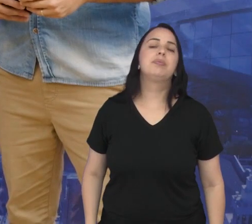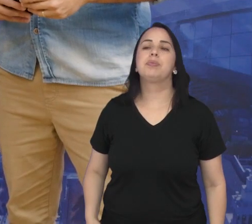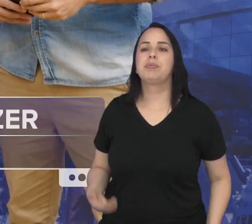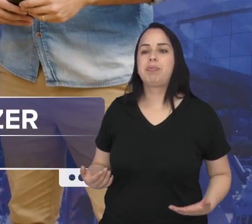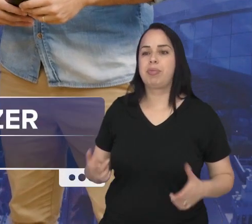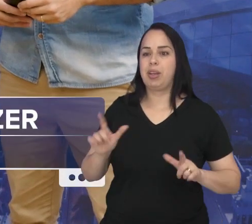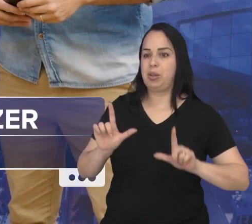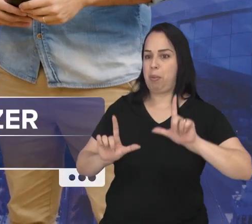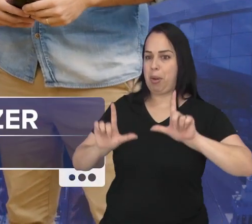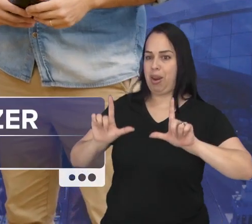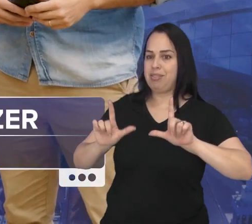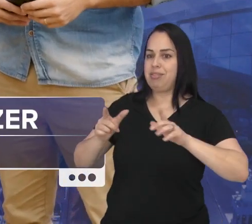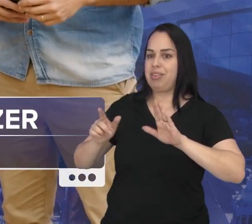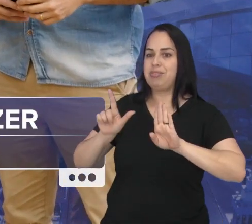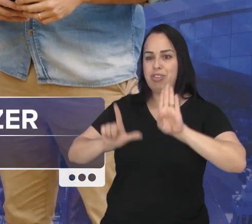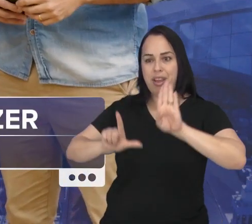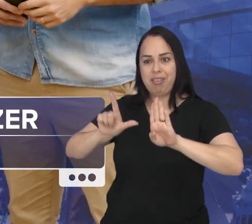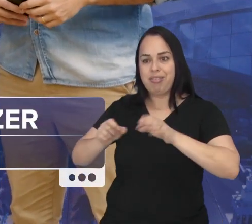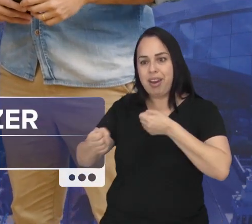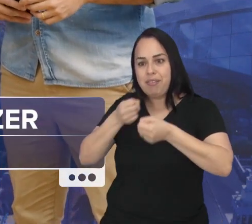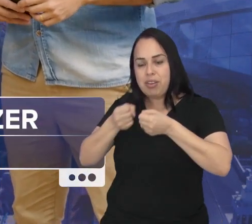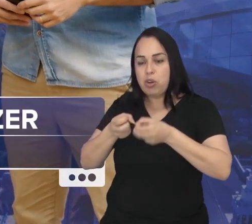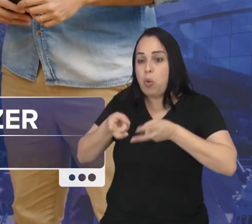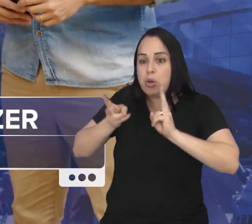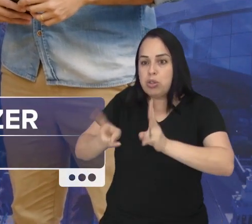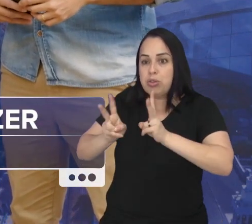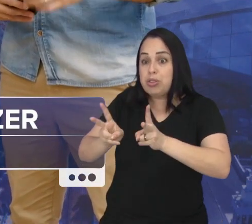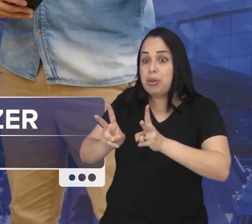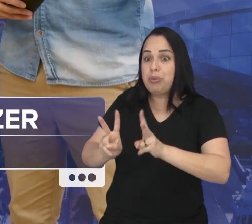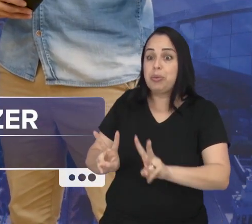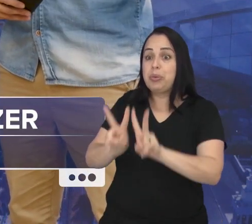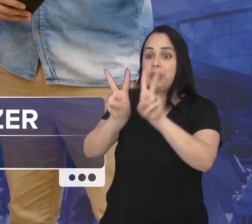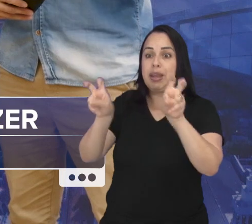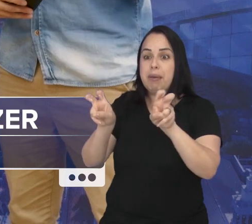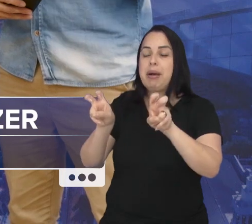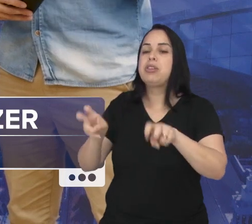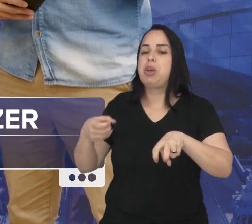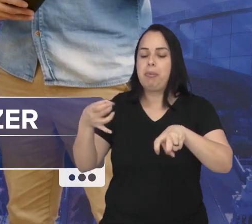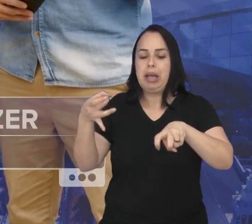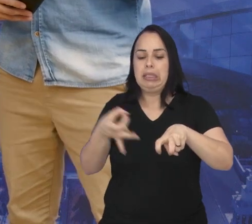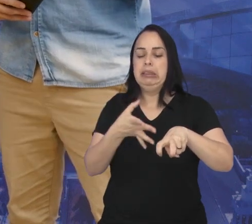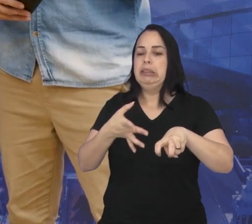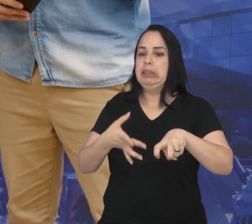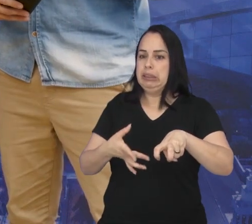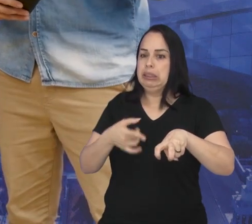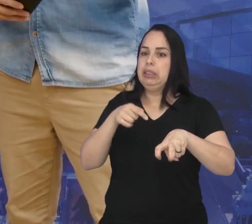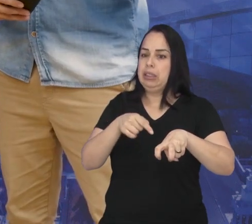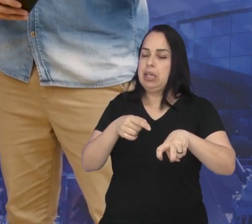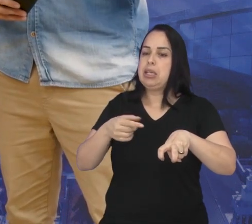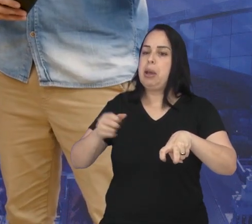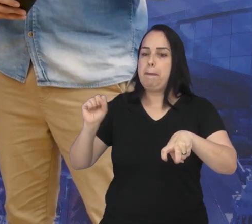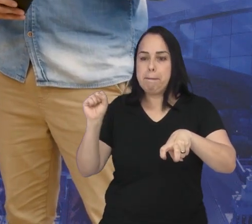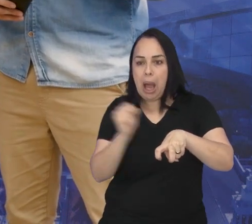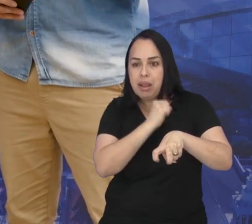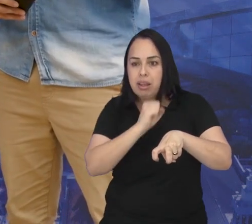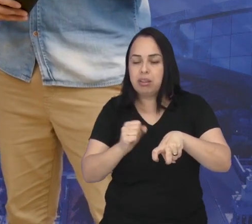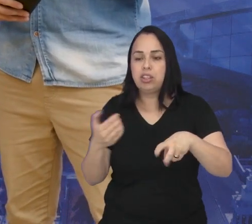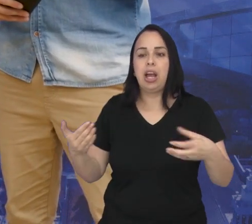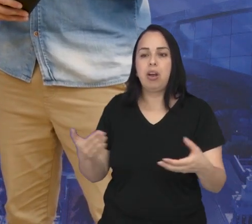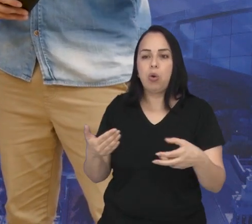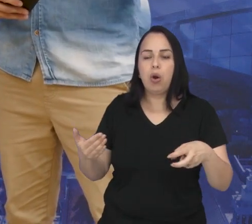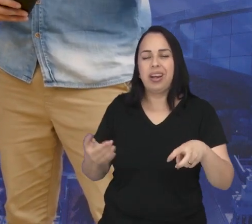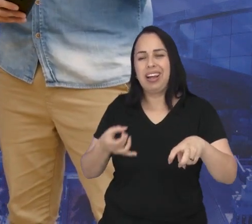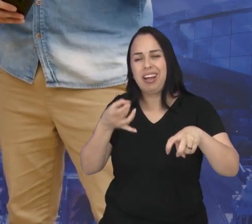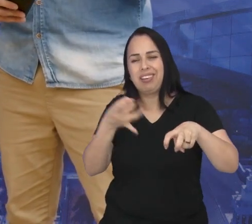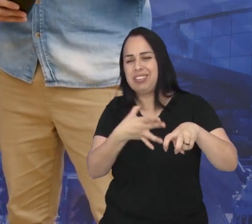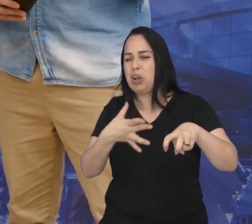E no Boletim Entrevista de hoje, gente continua falando sobre o combate aos maus-tratos aos animais. A gente vai falar aqui sobre o